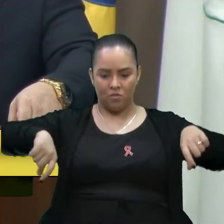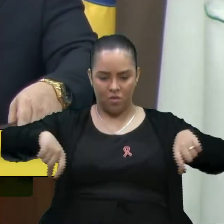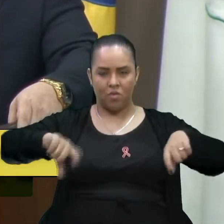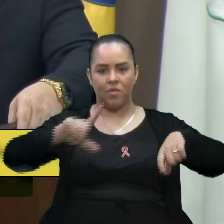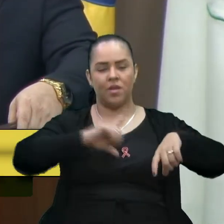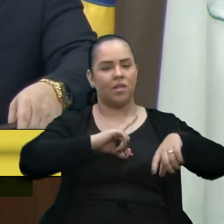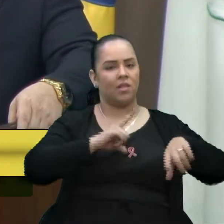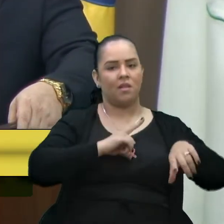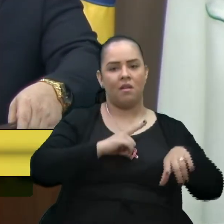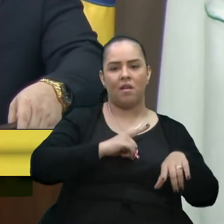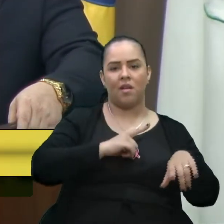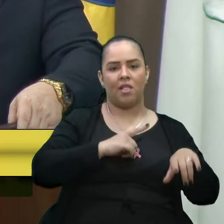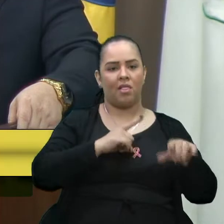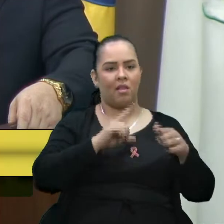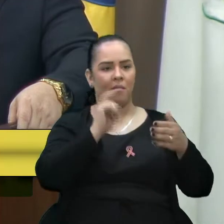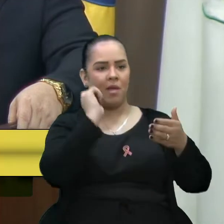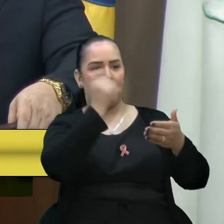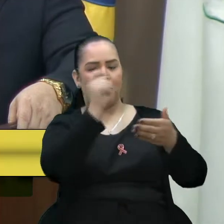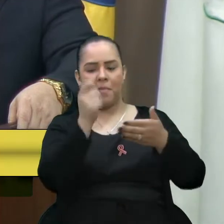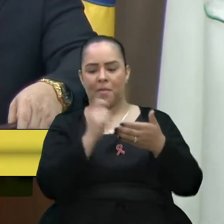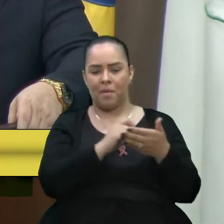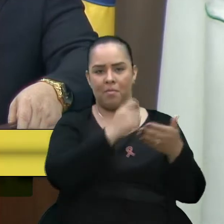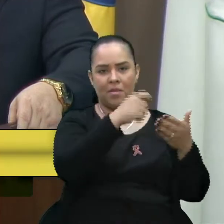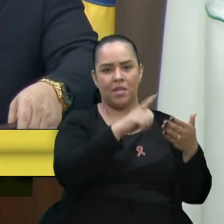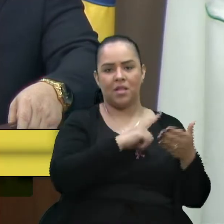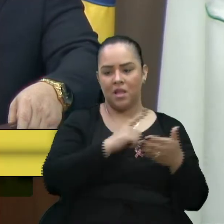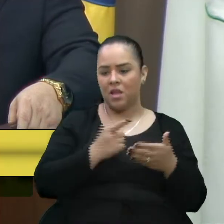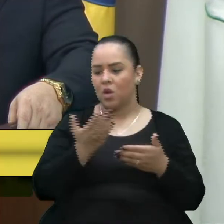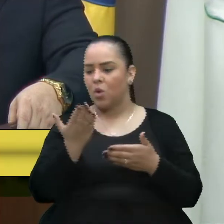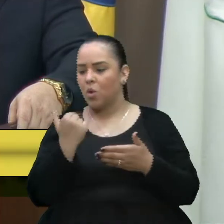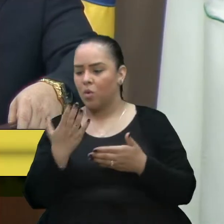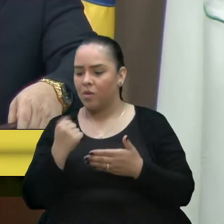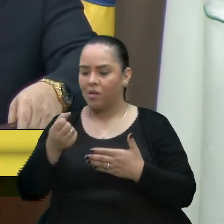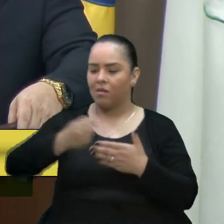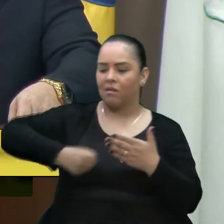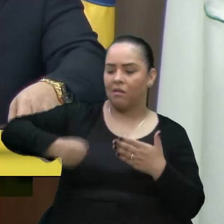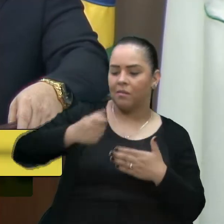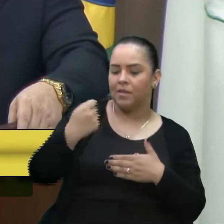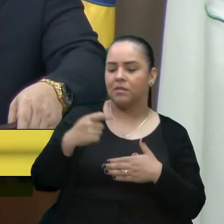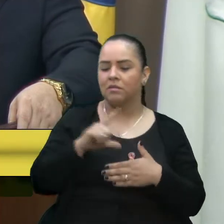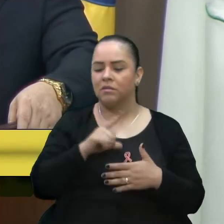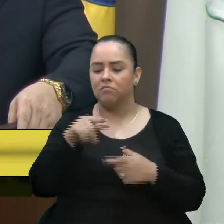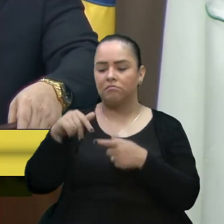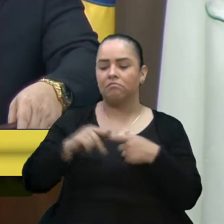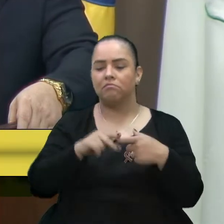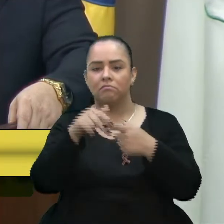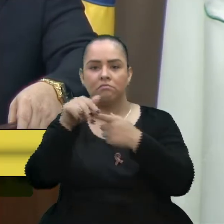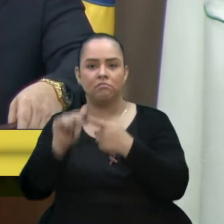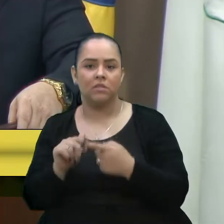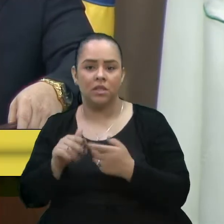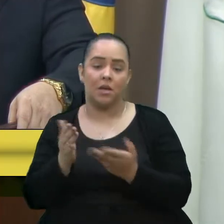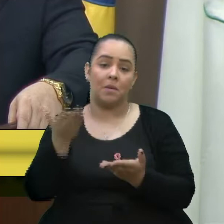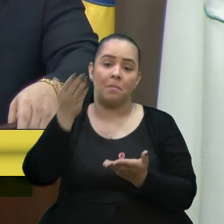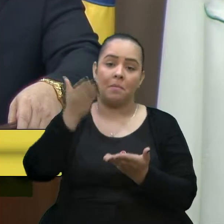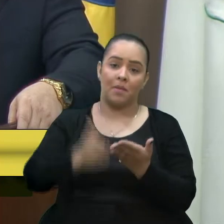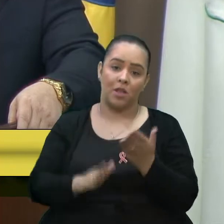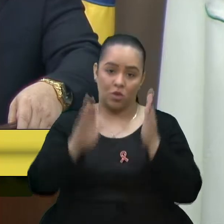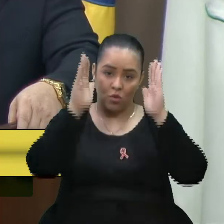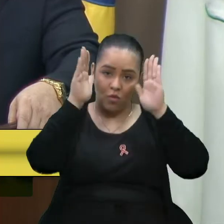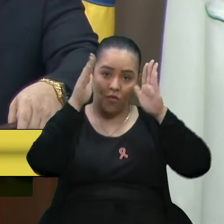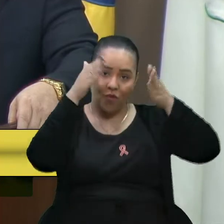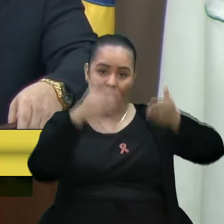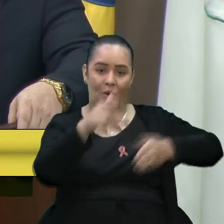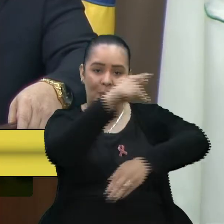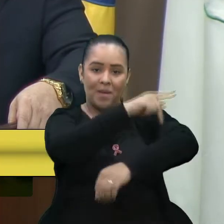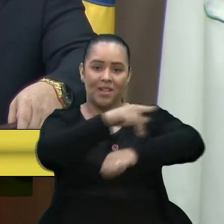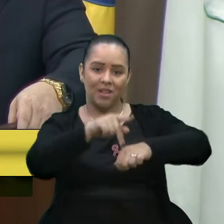para ir na merenda, na sala da cozinha, ter que estar reformando, e perde a questão pedagógica que